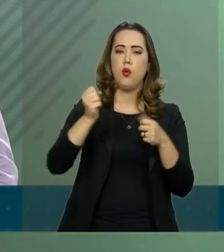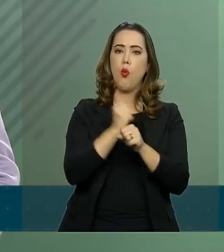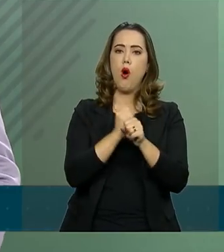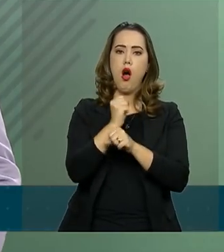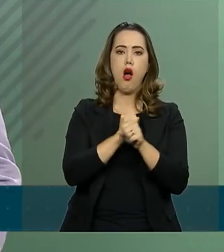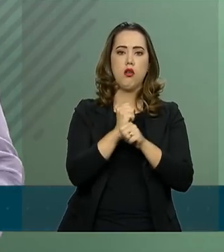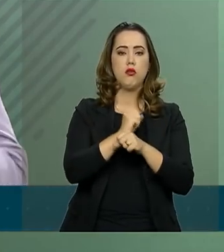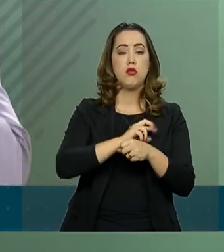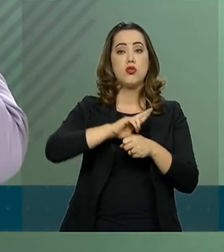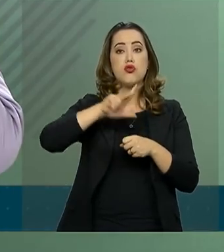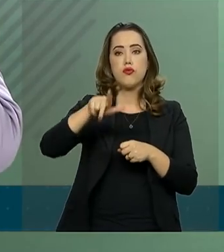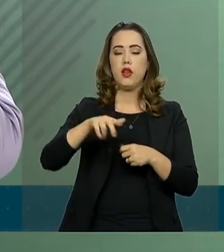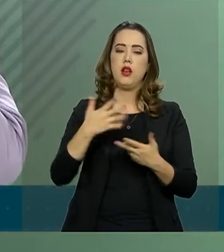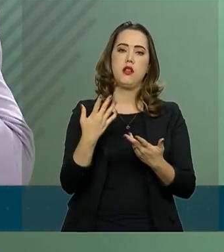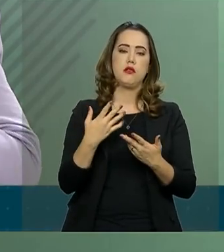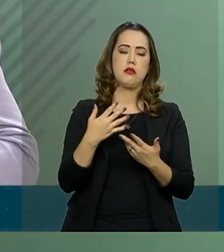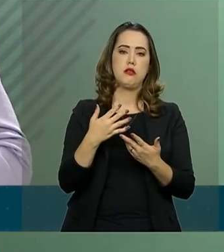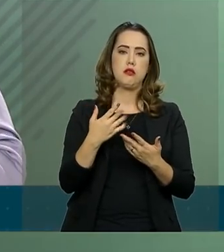agendamento.